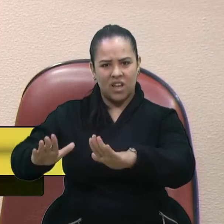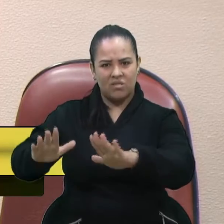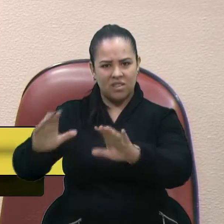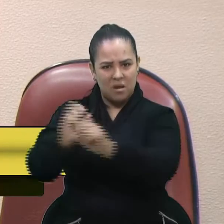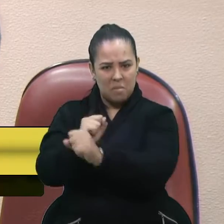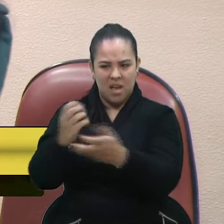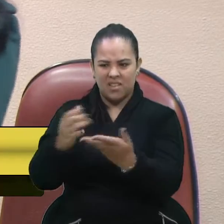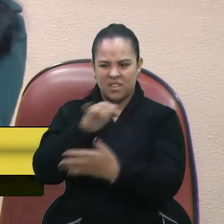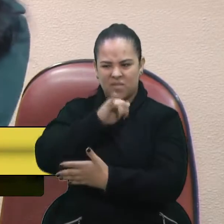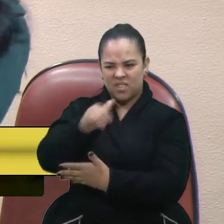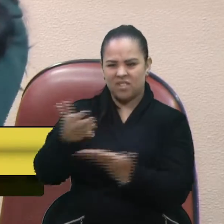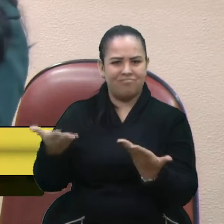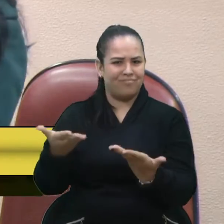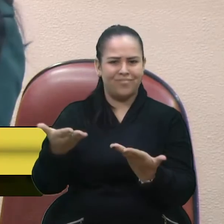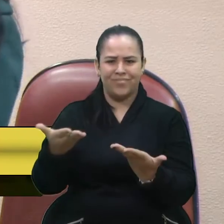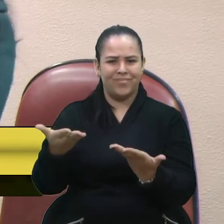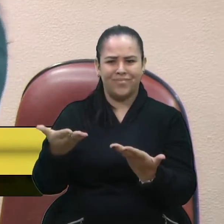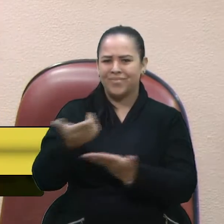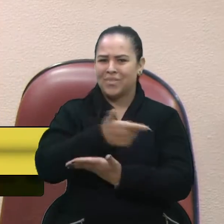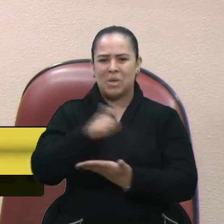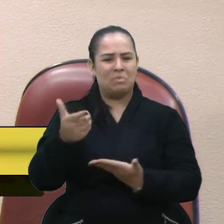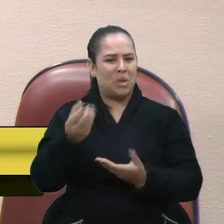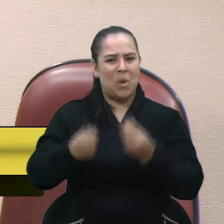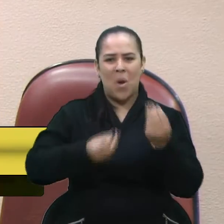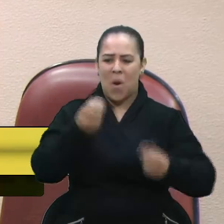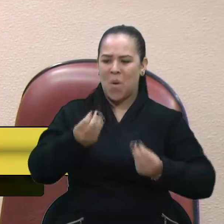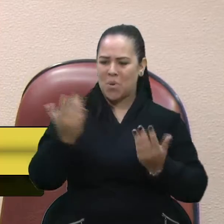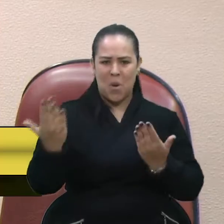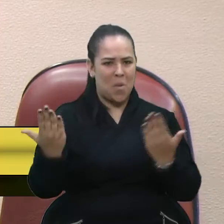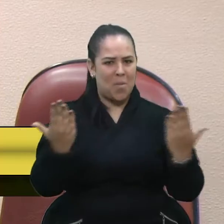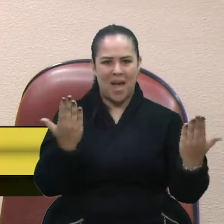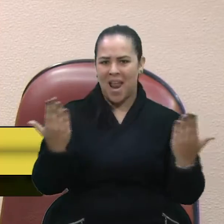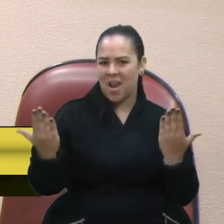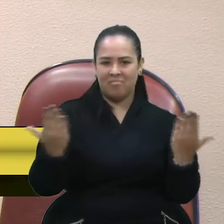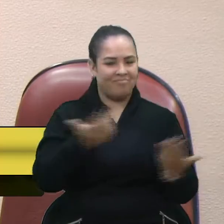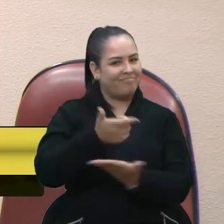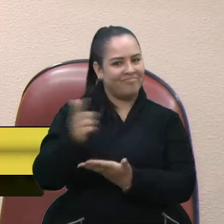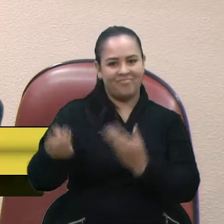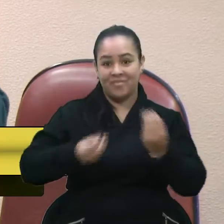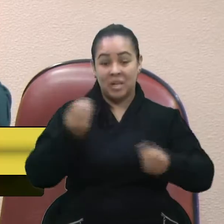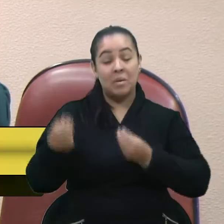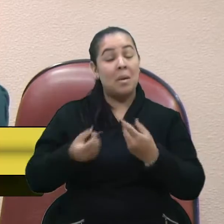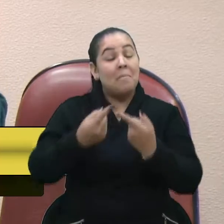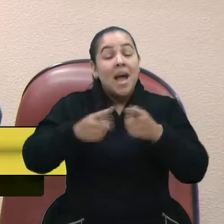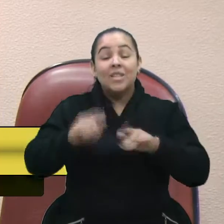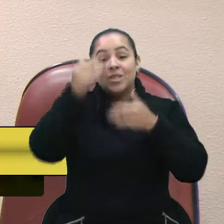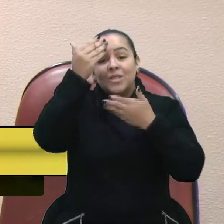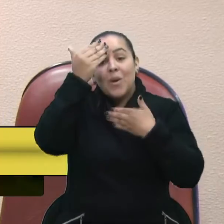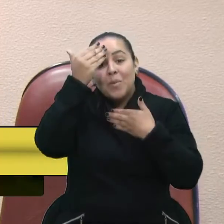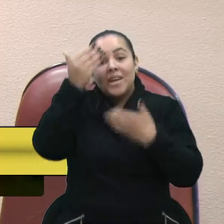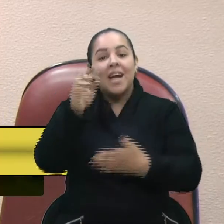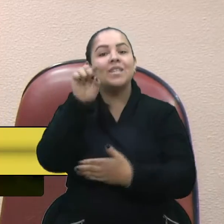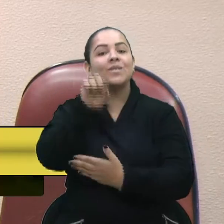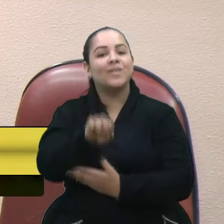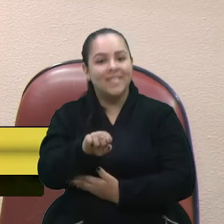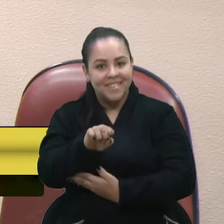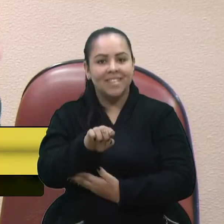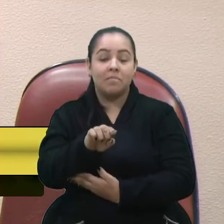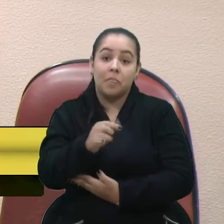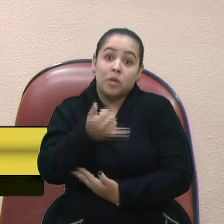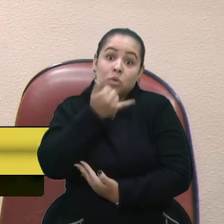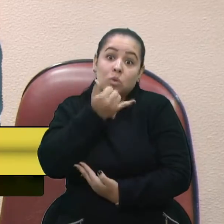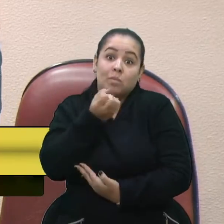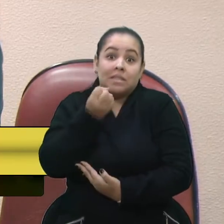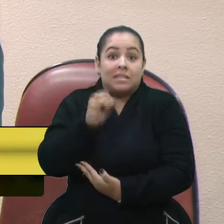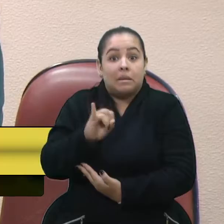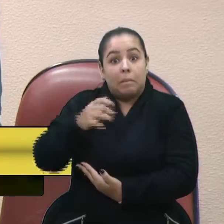tem a menor forma de comparar uma questão com a outra. Quero lhe agradecer muito. Me desculpem se quis fazer